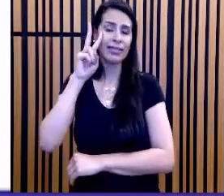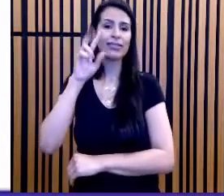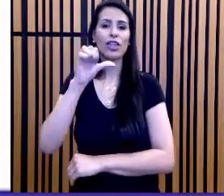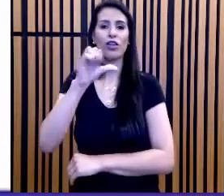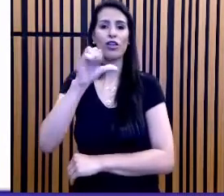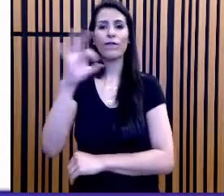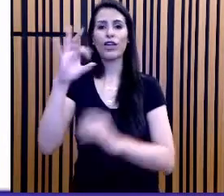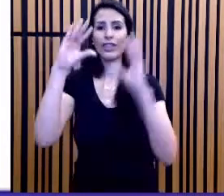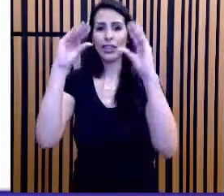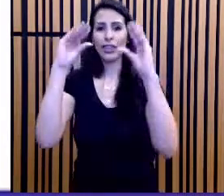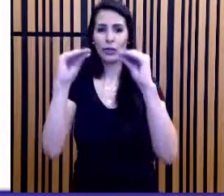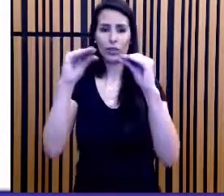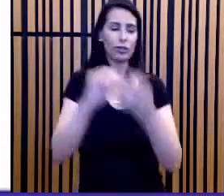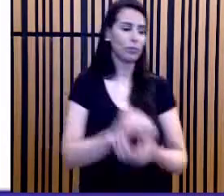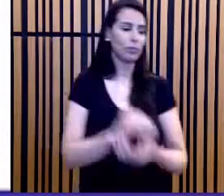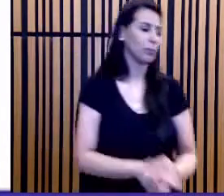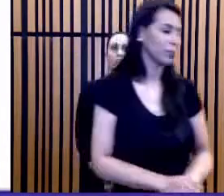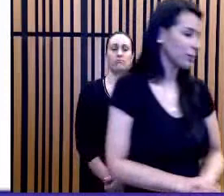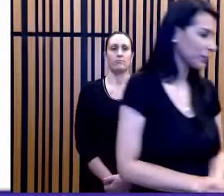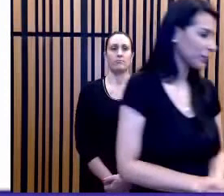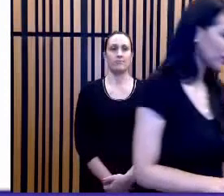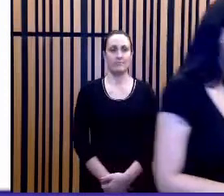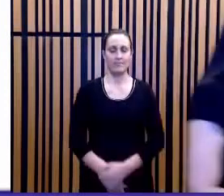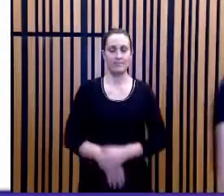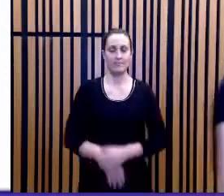Equador.